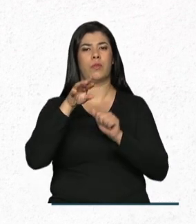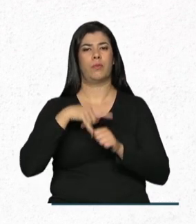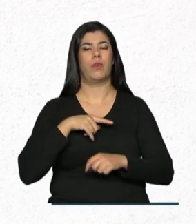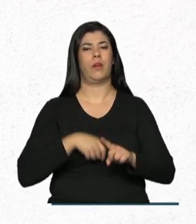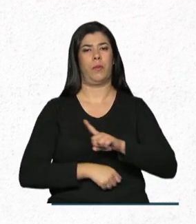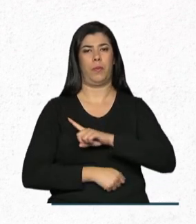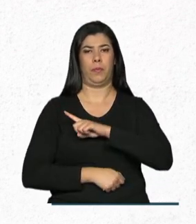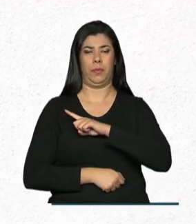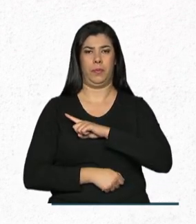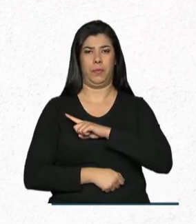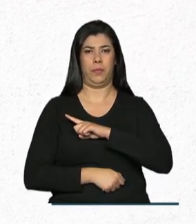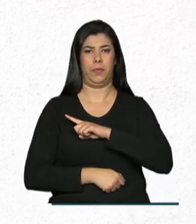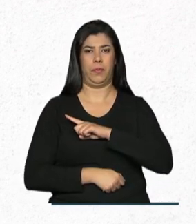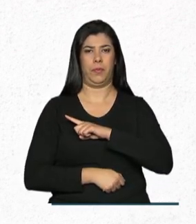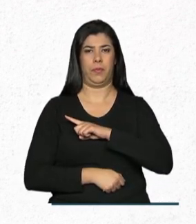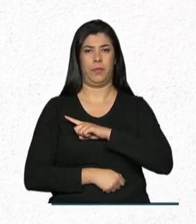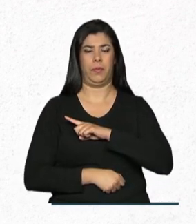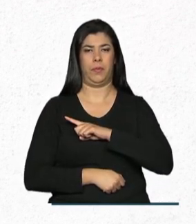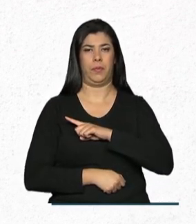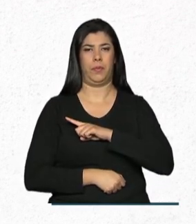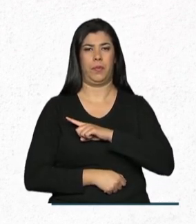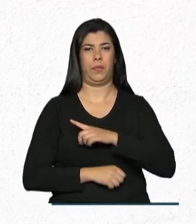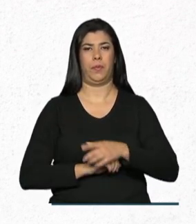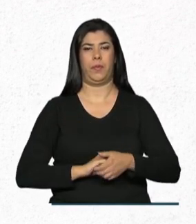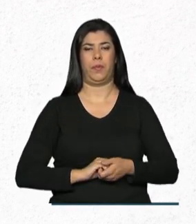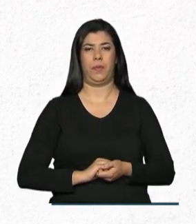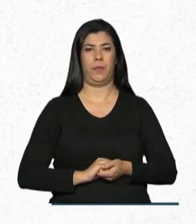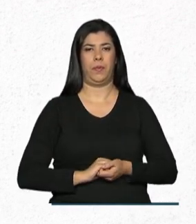portal.in.gov.br.